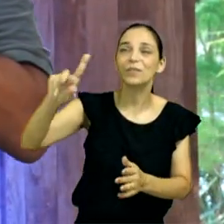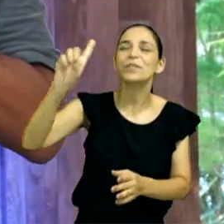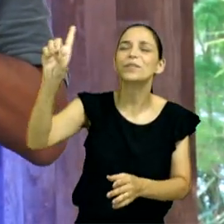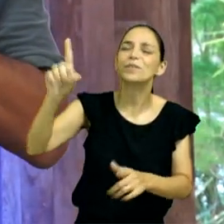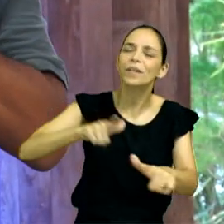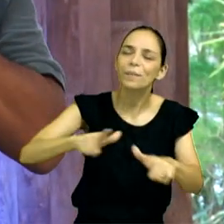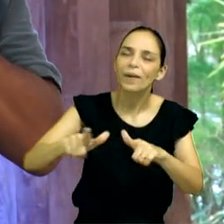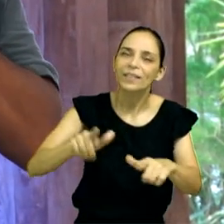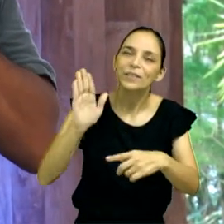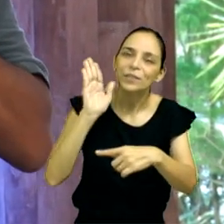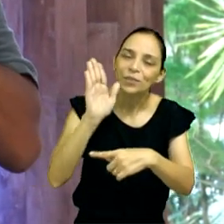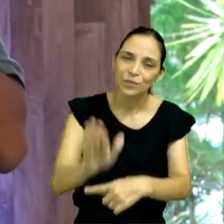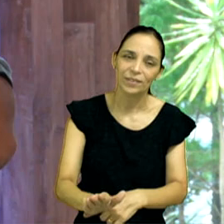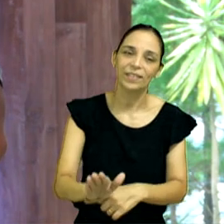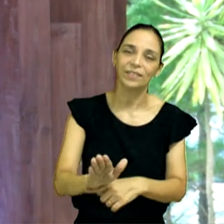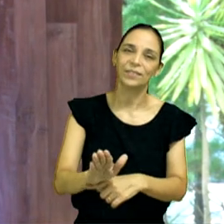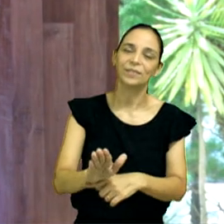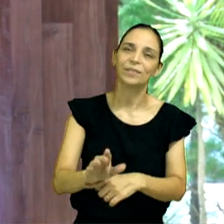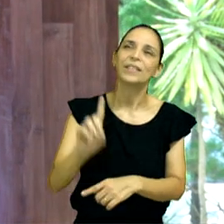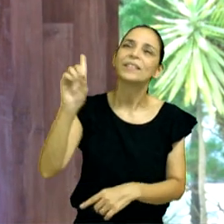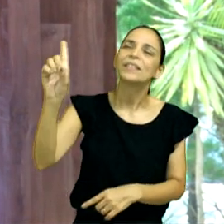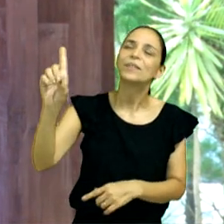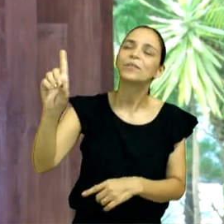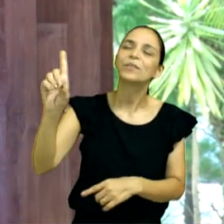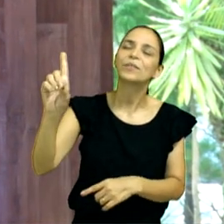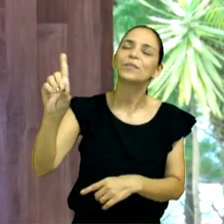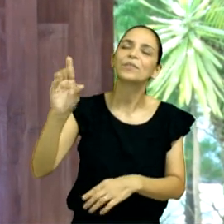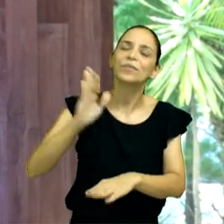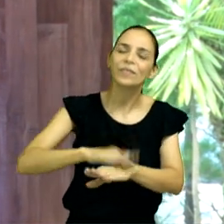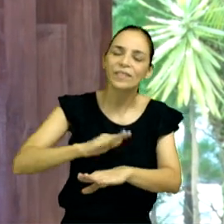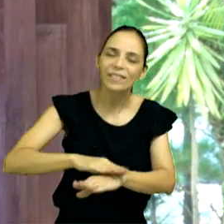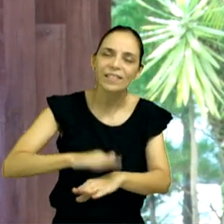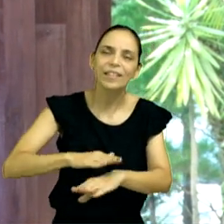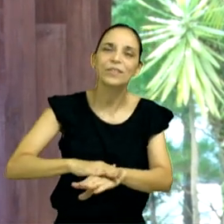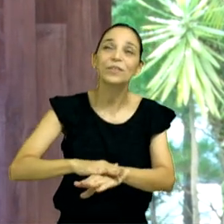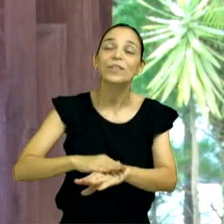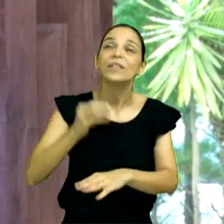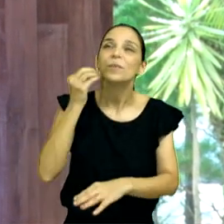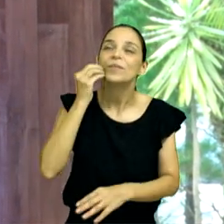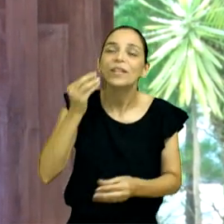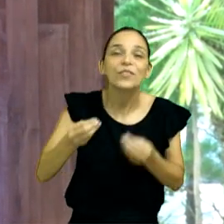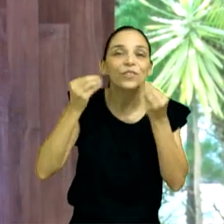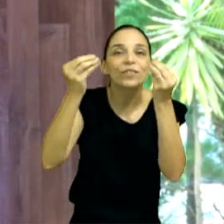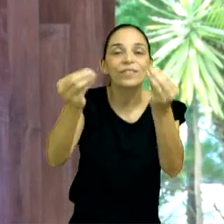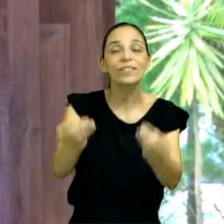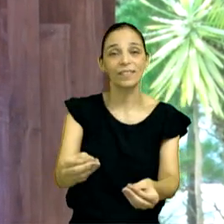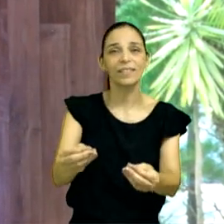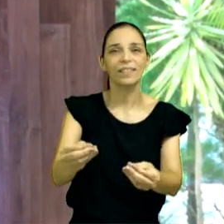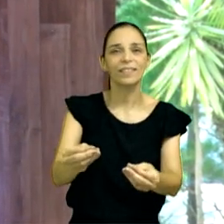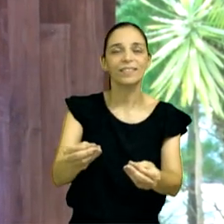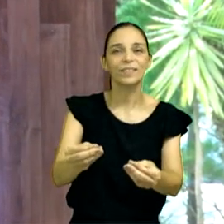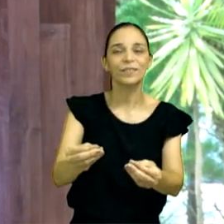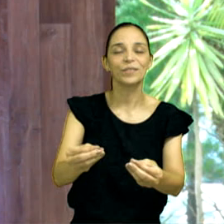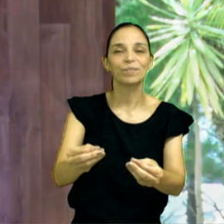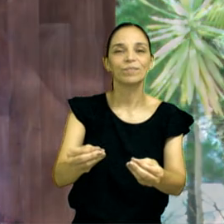amém, o Senhor está trabalhando em teu favor, e está te dando agora, a oportunidade de dizer, eu preciso de ti Senhor,